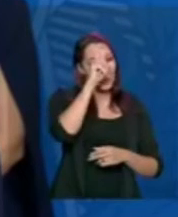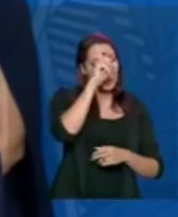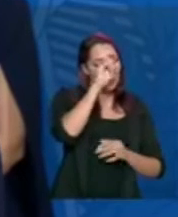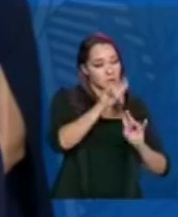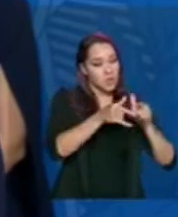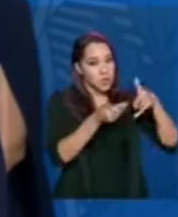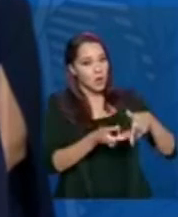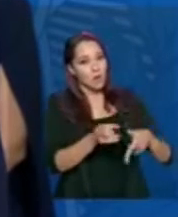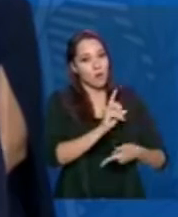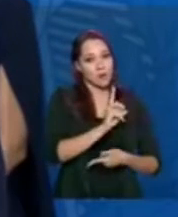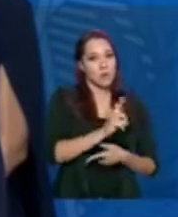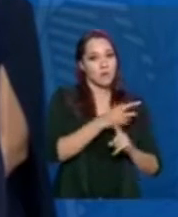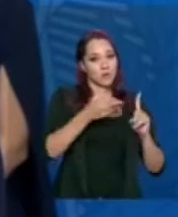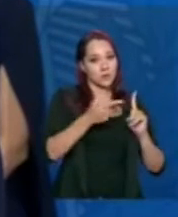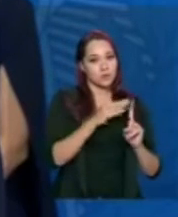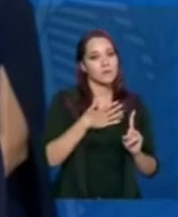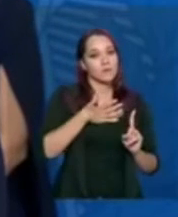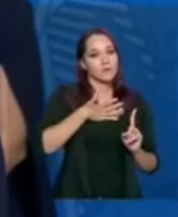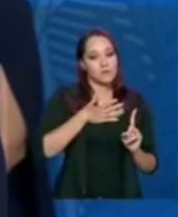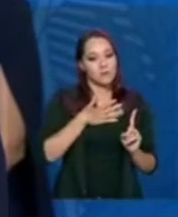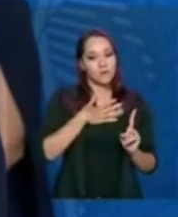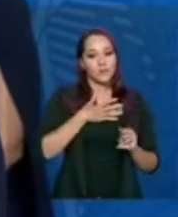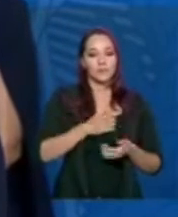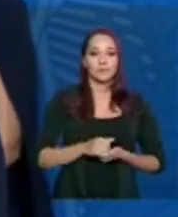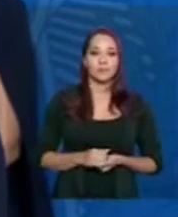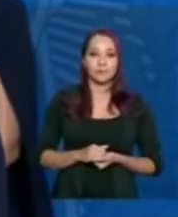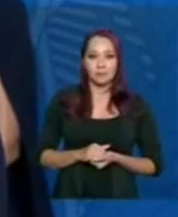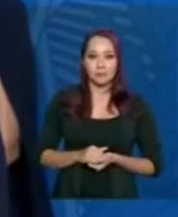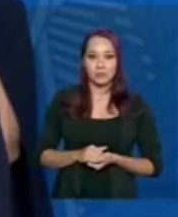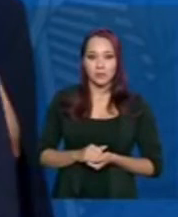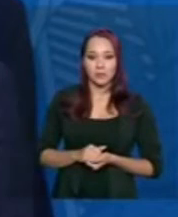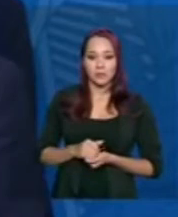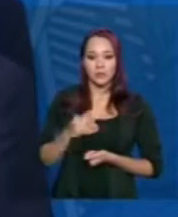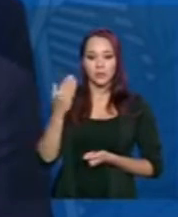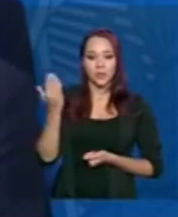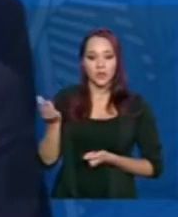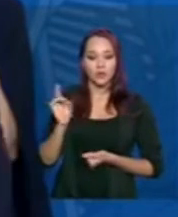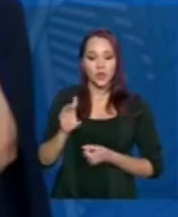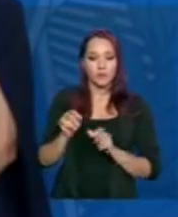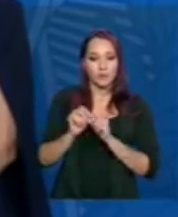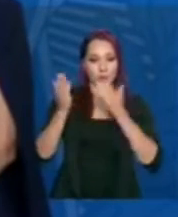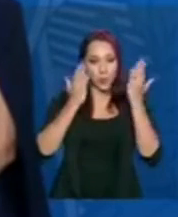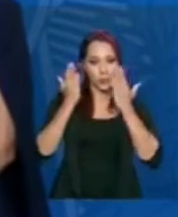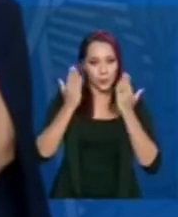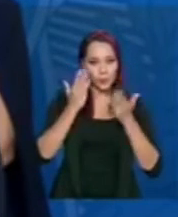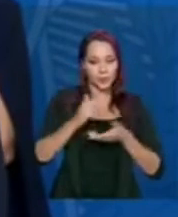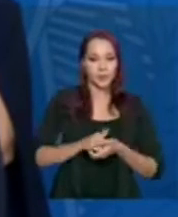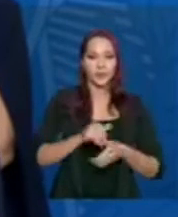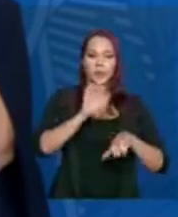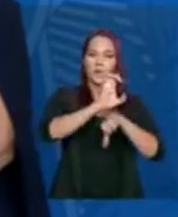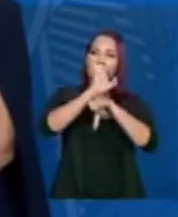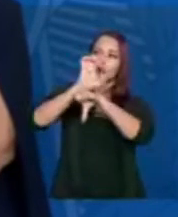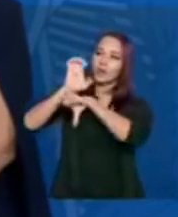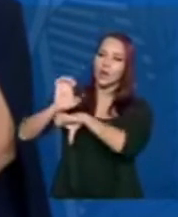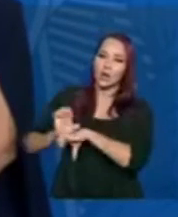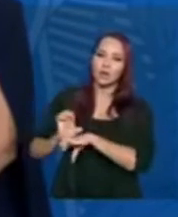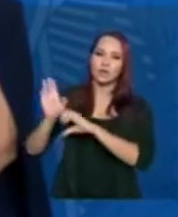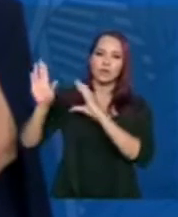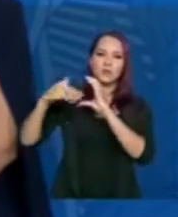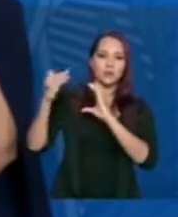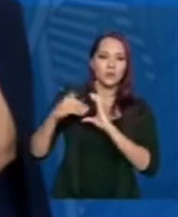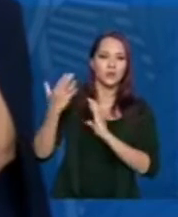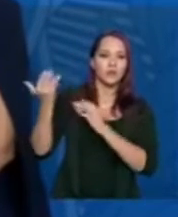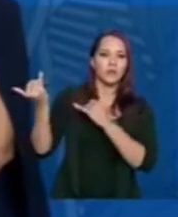respiratória aguda grave. Próximo. Então, aqui é uma comparação. Geralmente, os estados, eles mandam as